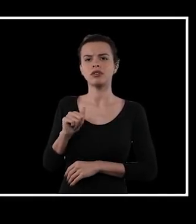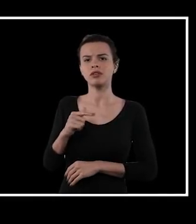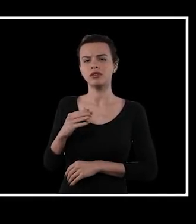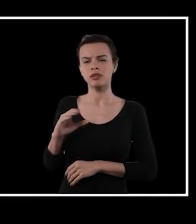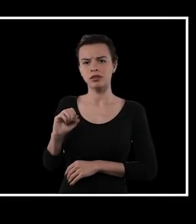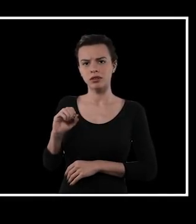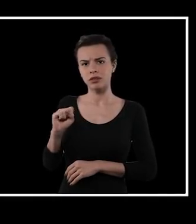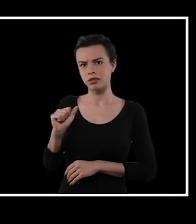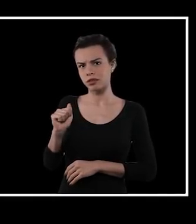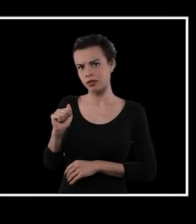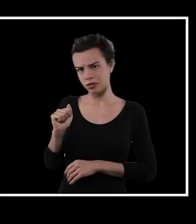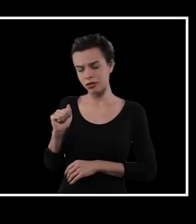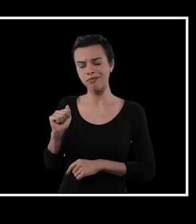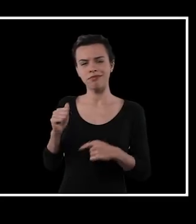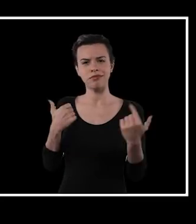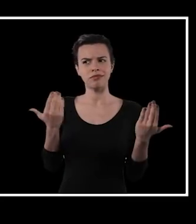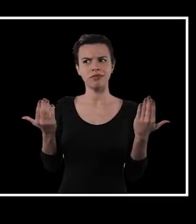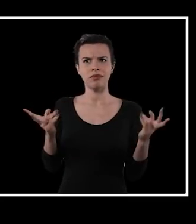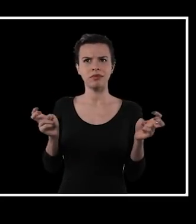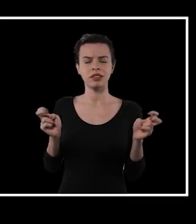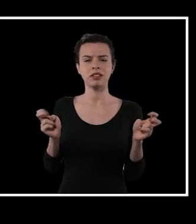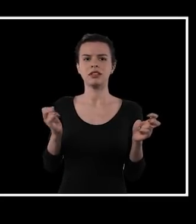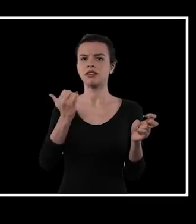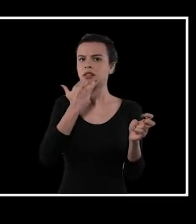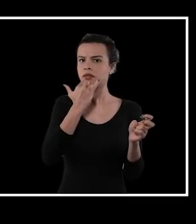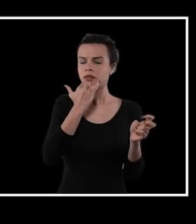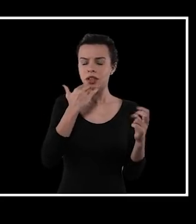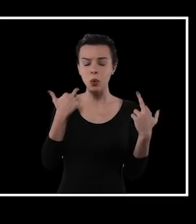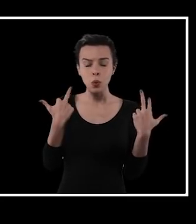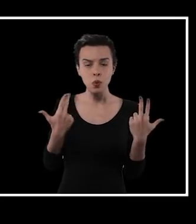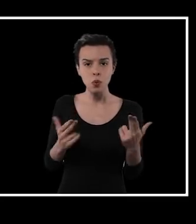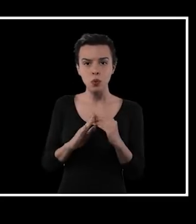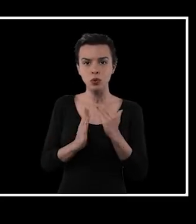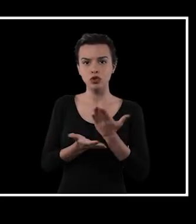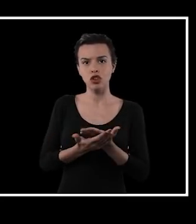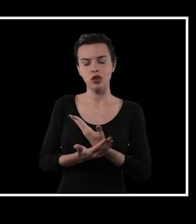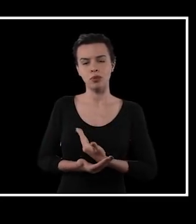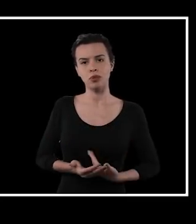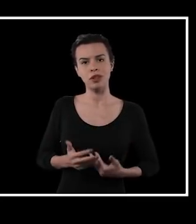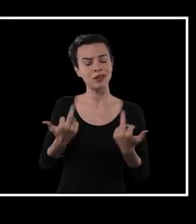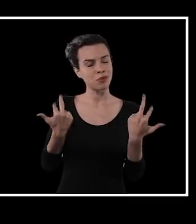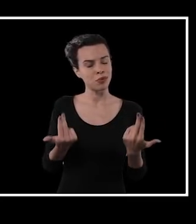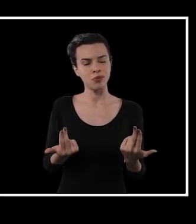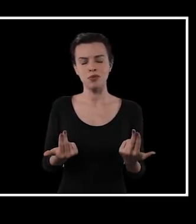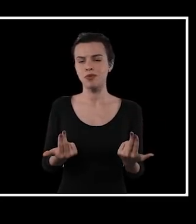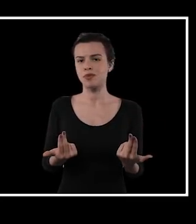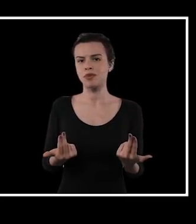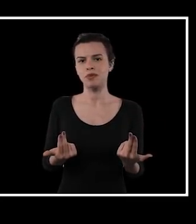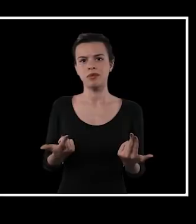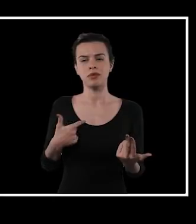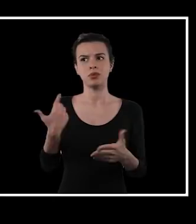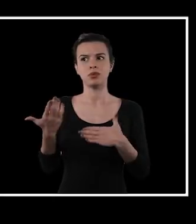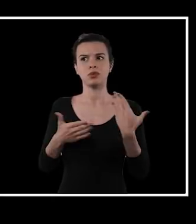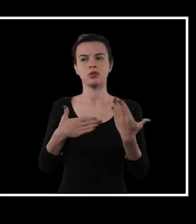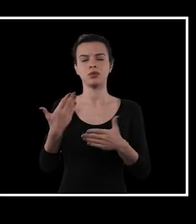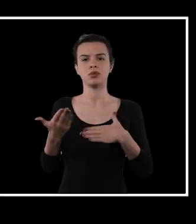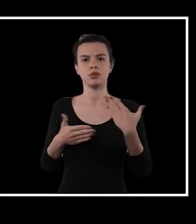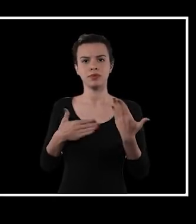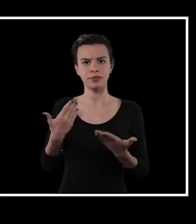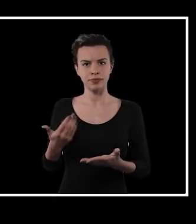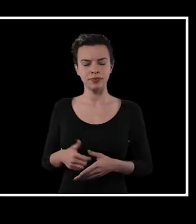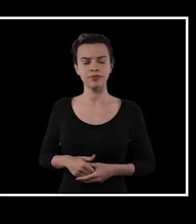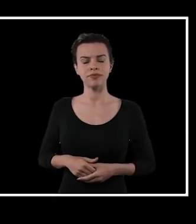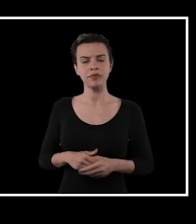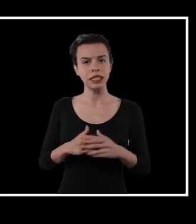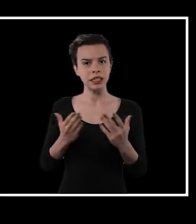fundação casa pela primeira vez na minha vida, eu reparei exatamente, a primeira coisa que eu reparei é como é idêntico a uma escola pública, é idêntico.